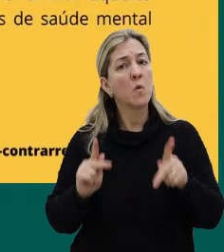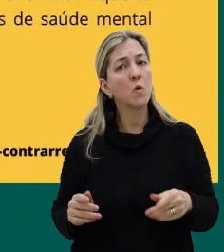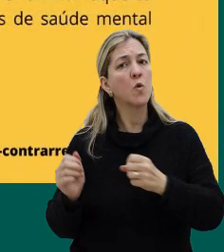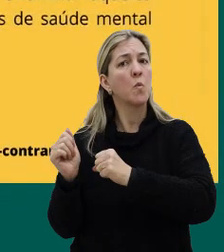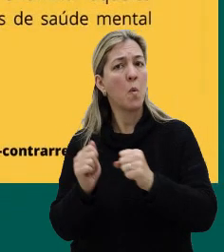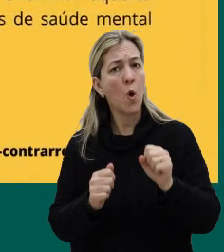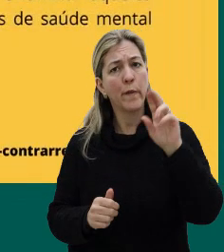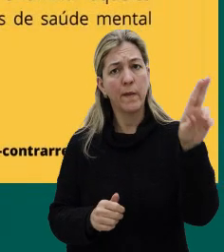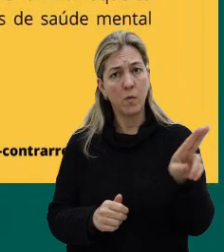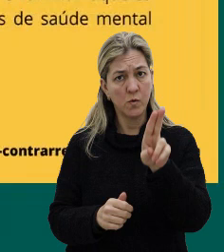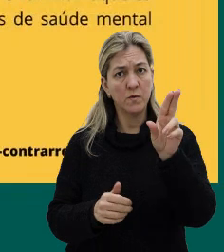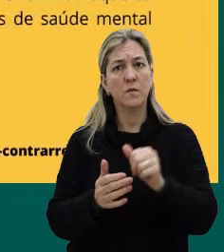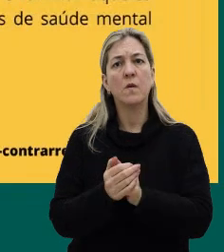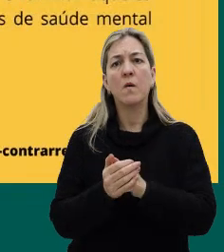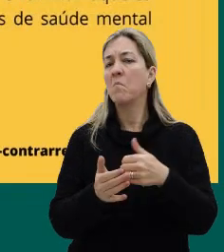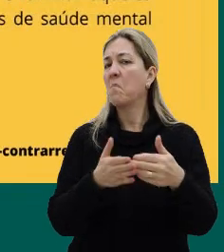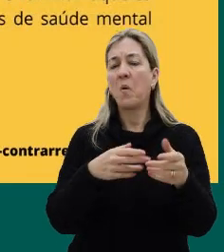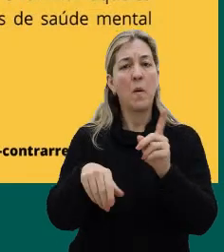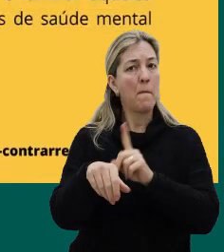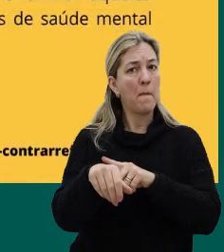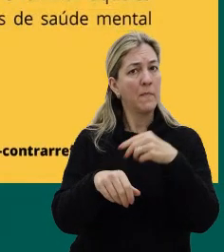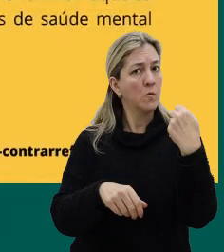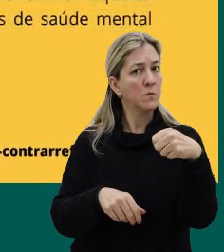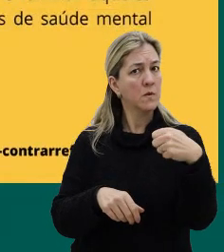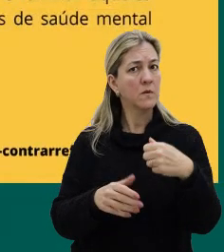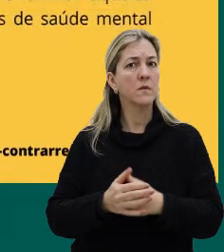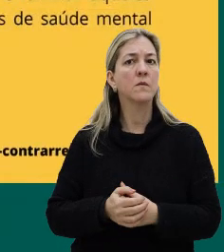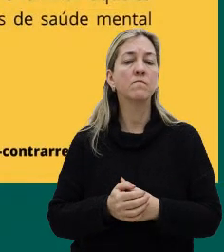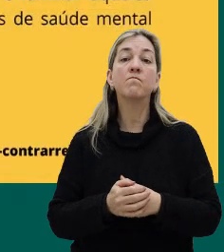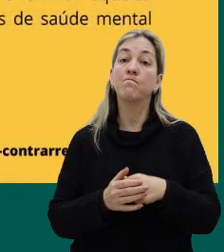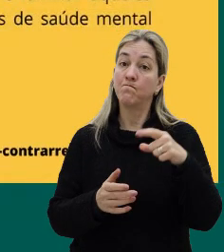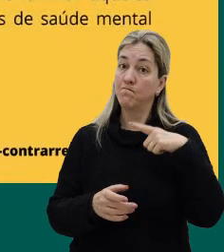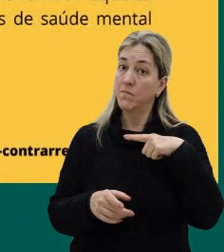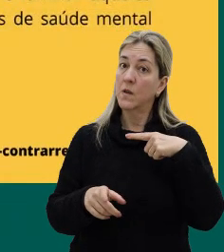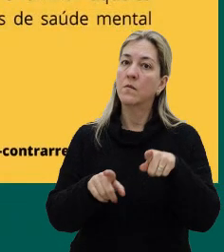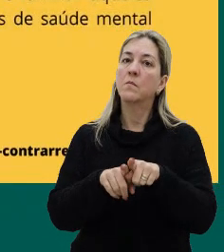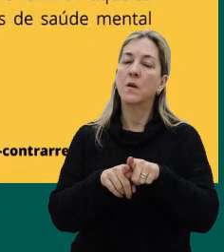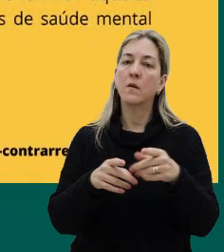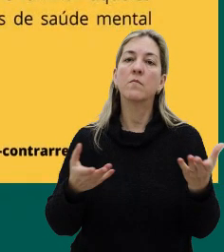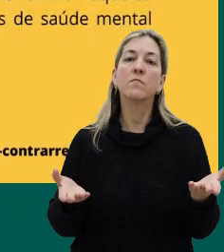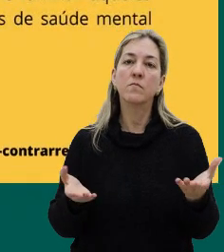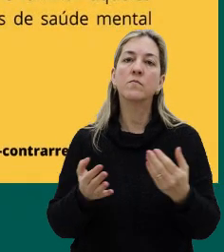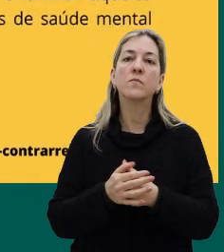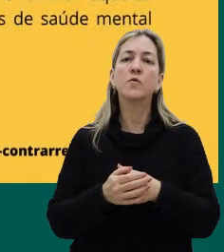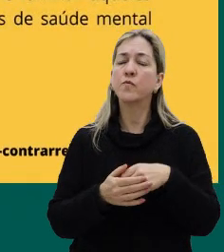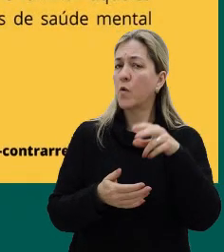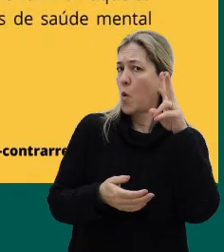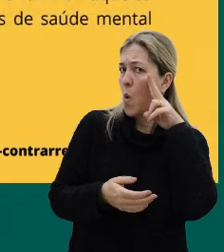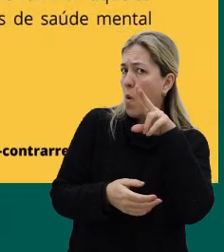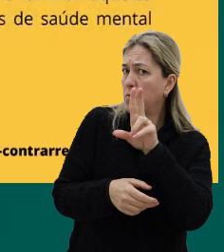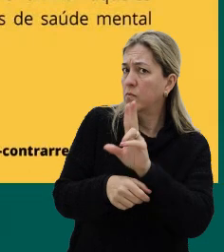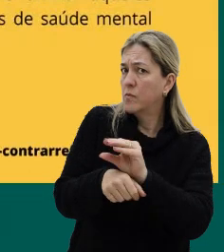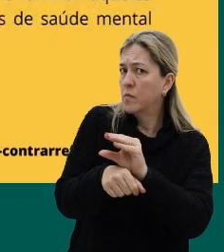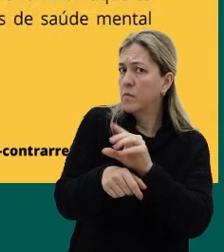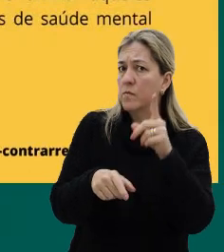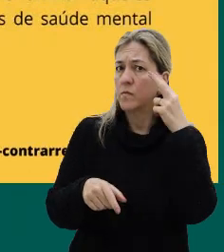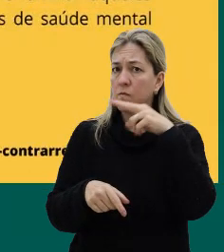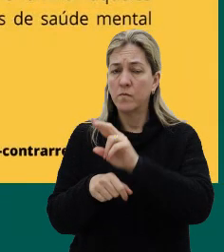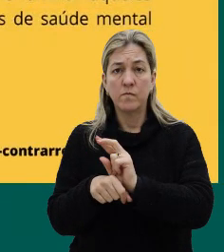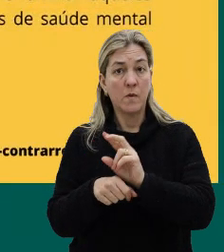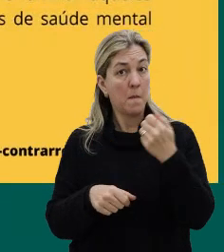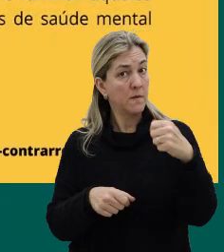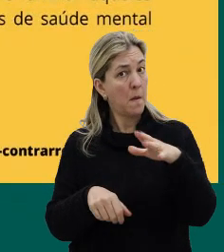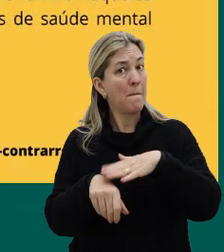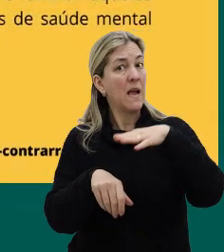utilizar, né, a qualquer momento que precisar. E claro que, se a gente for analisar assim, a gente